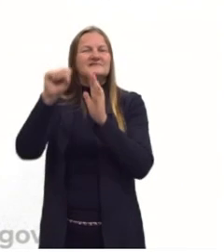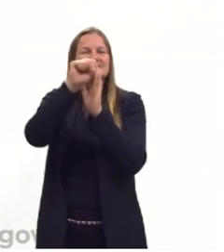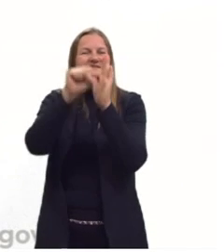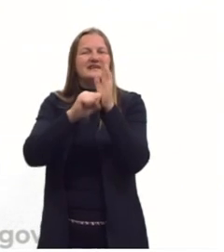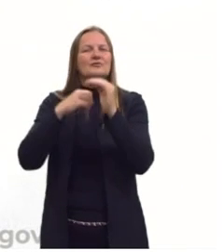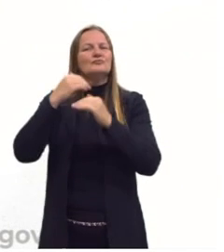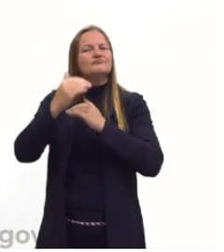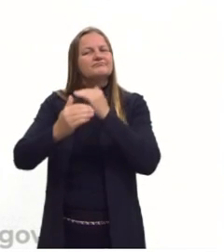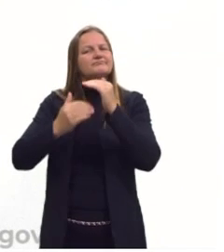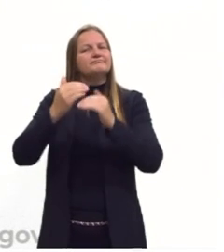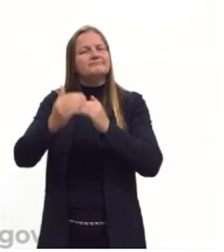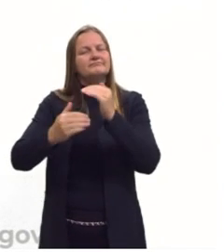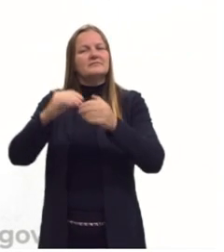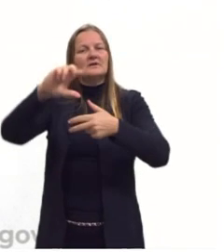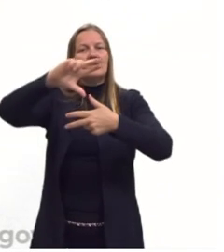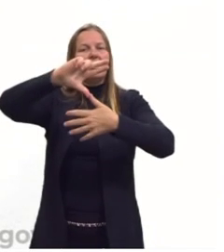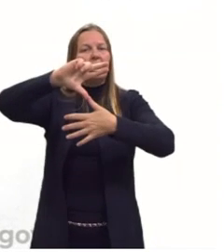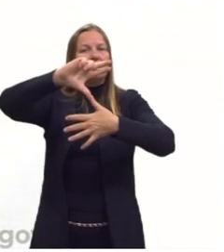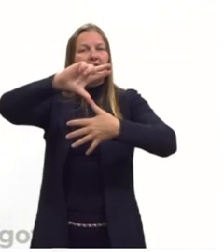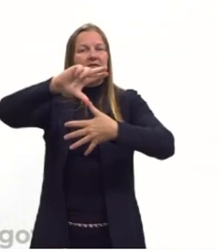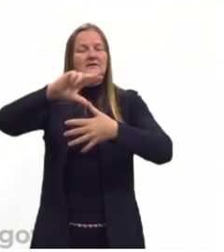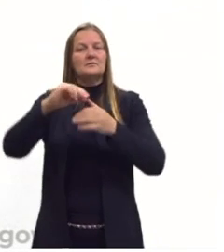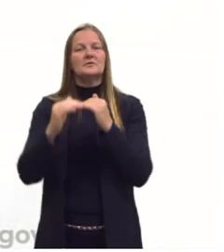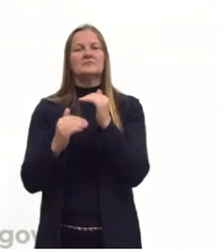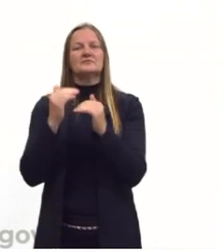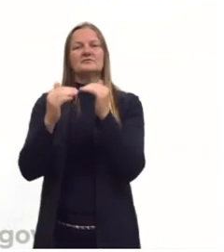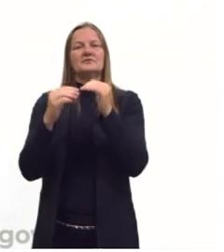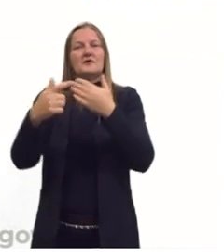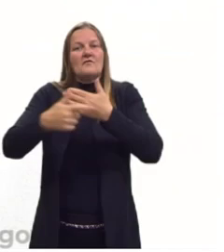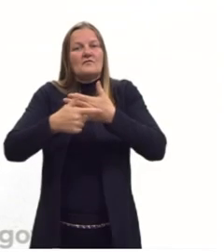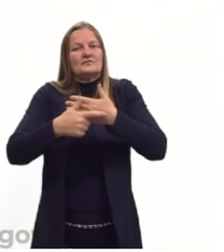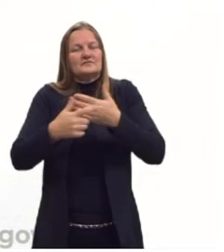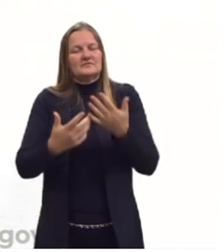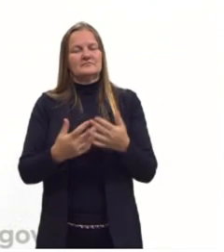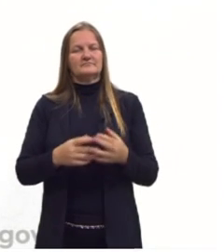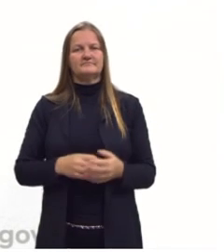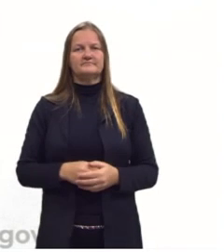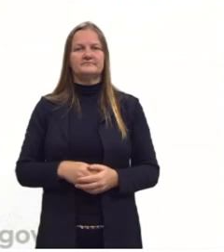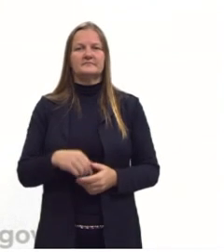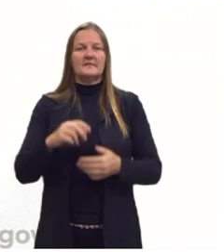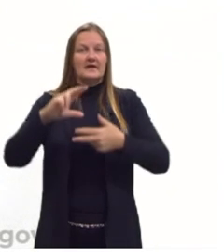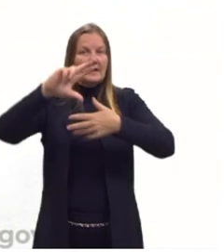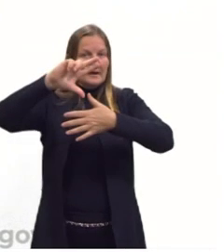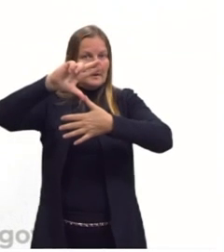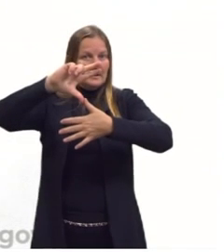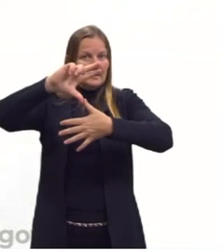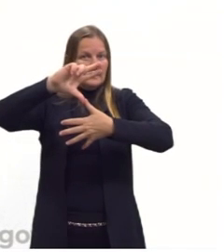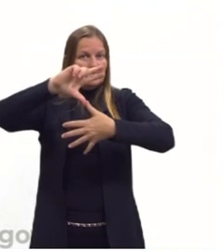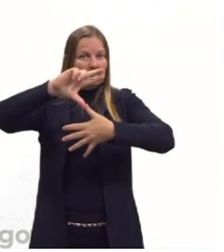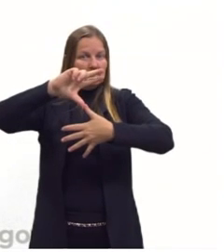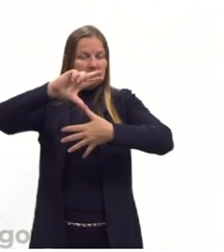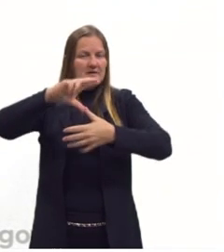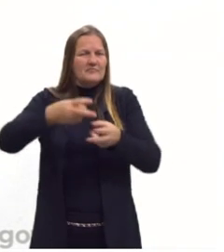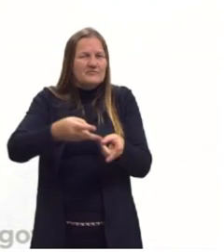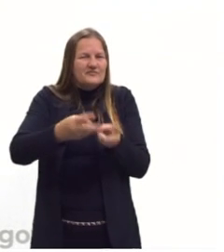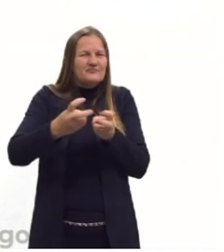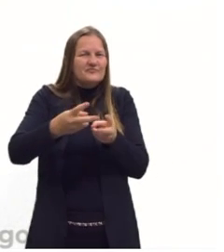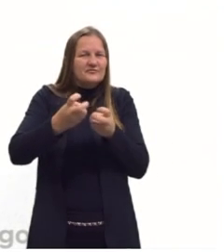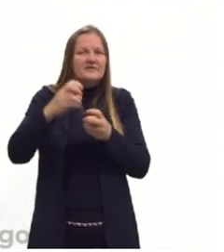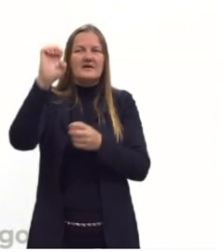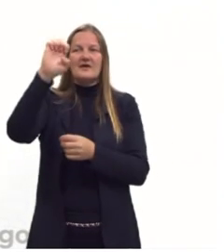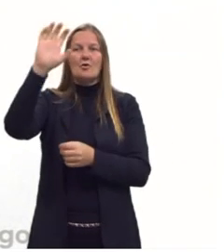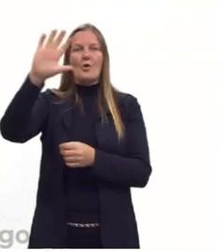e a América Latina aprimorou suas funções. Então, ele está falando que a América Latina é explorada pelos